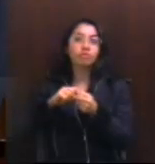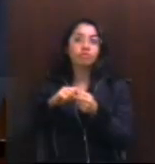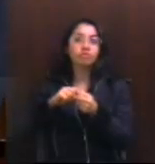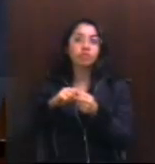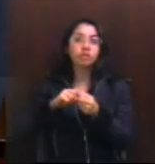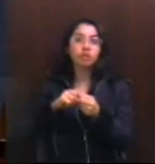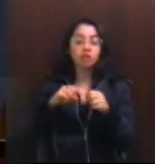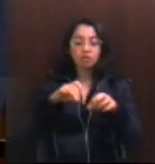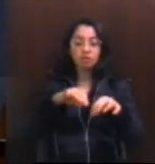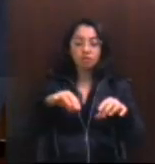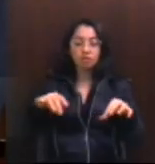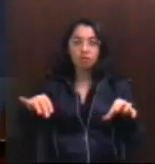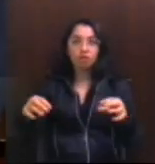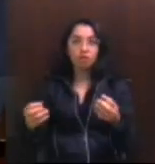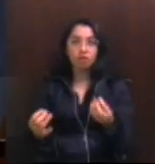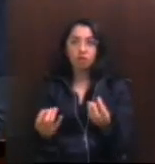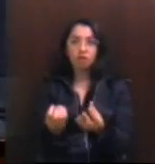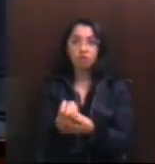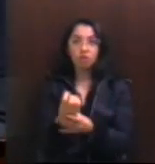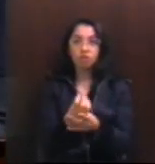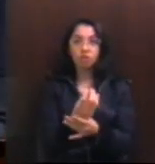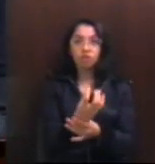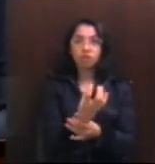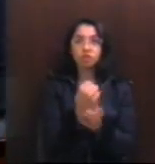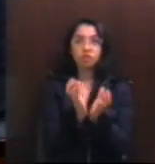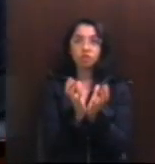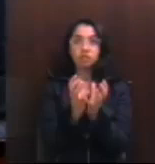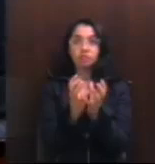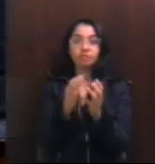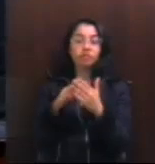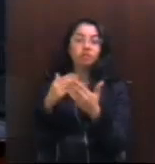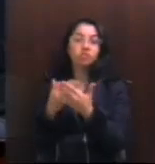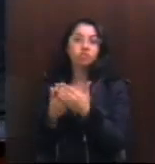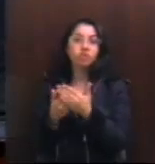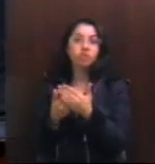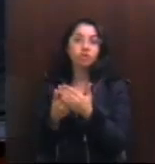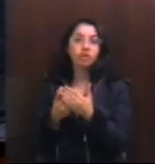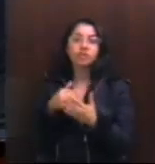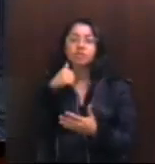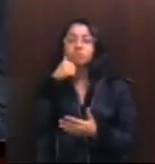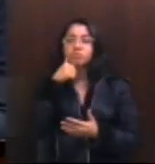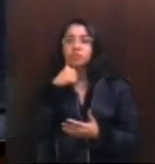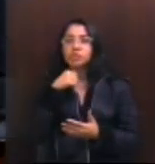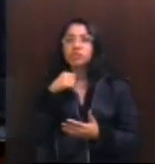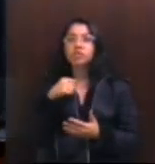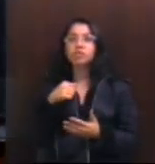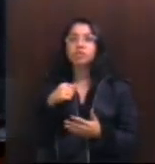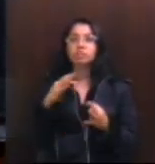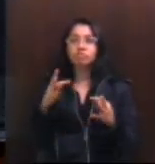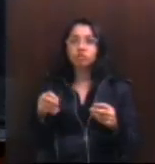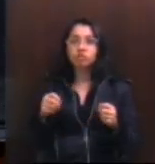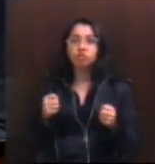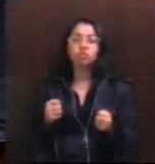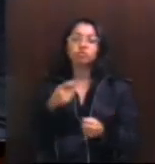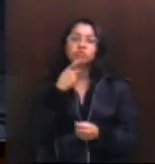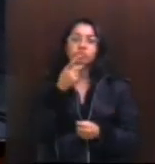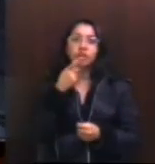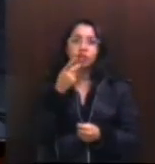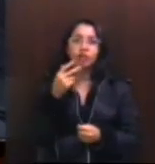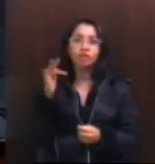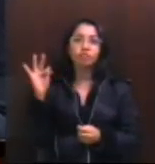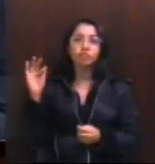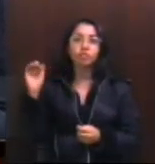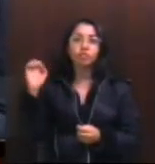do seu refeitório tenha relação com essa horta. As meninas todas debatiam feminismo, como poucas mulheres sabem debater,